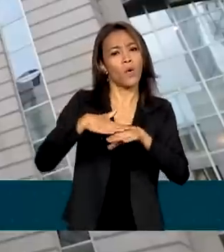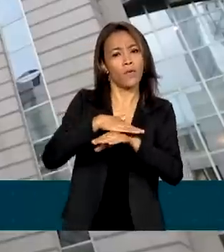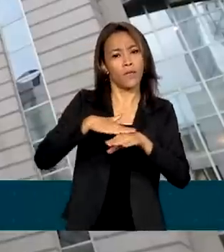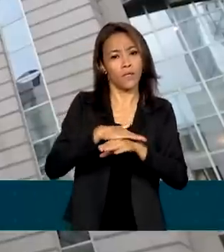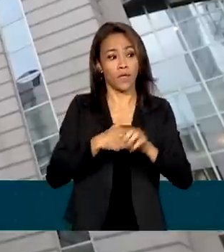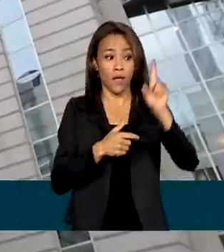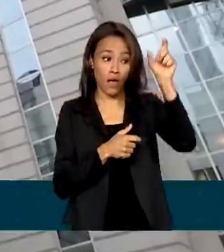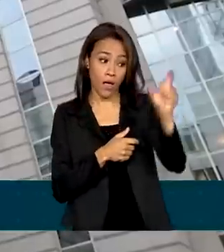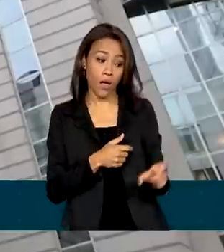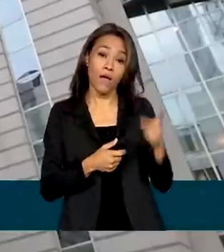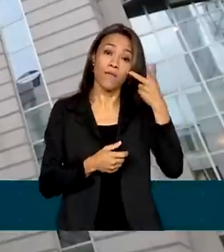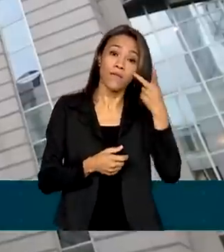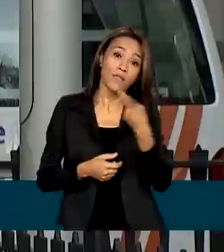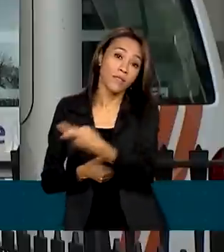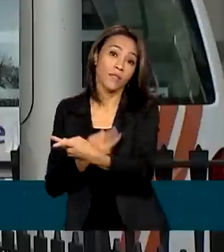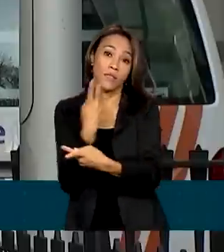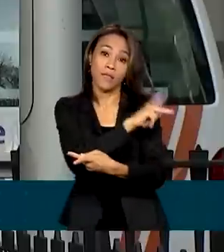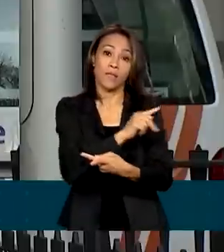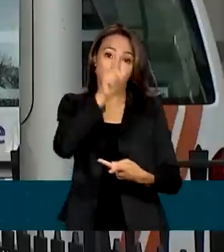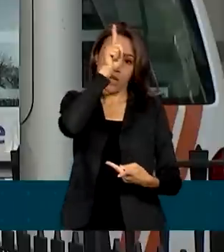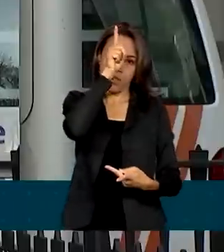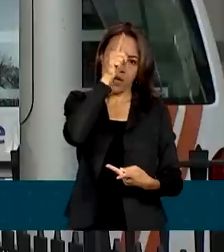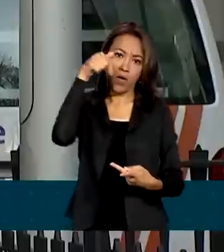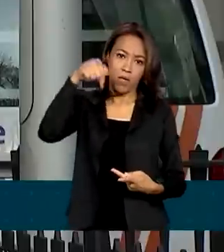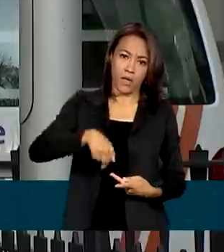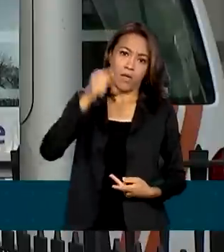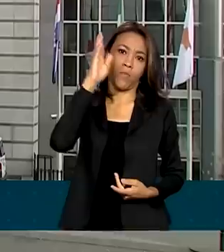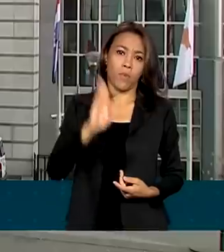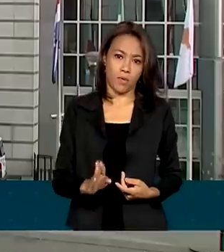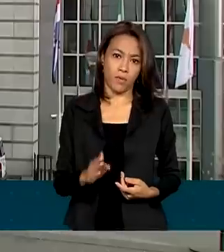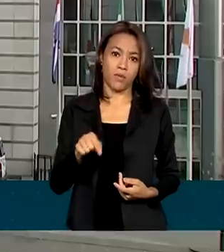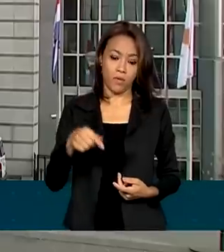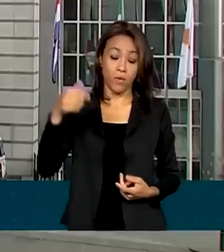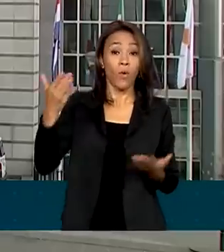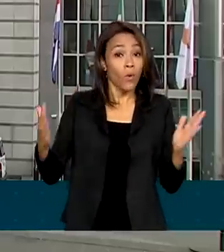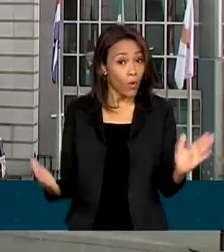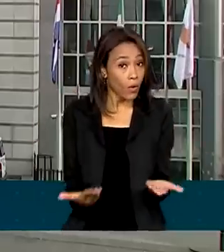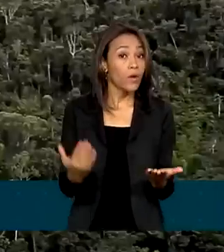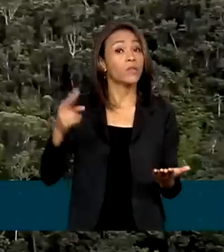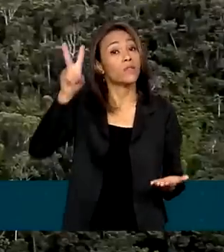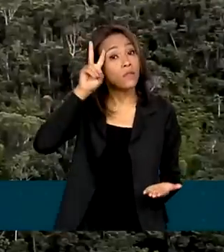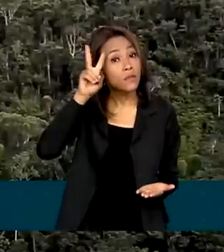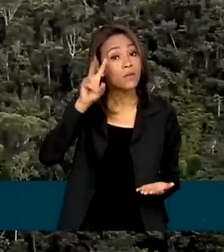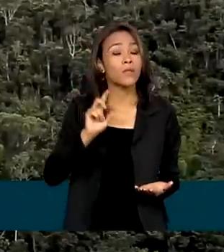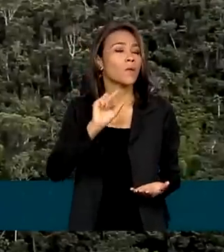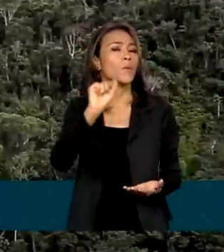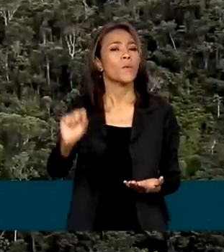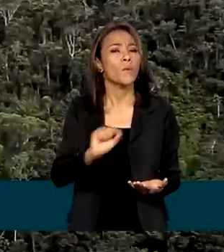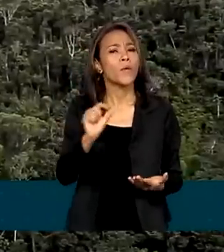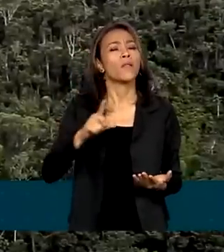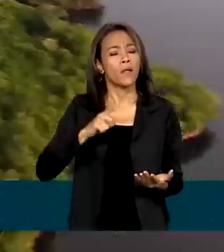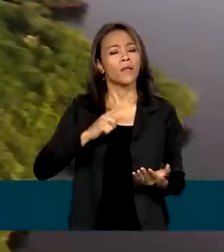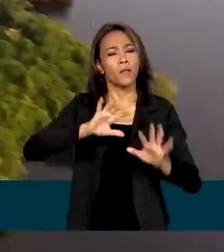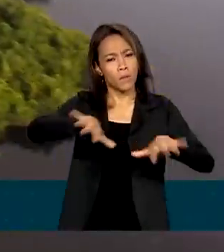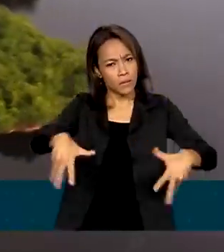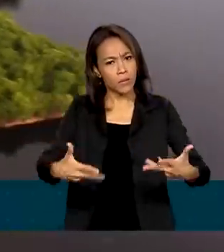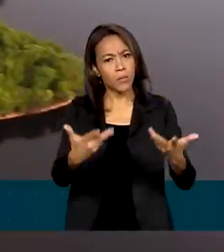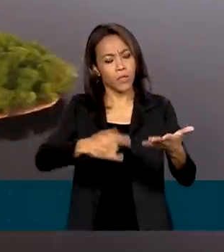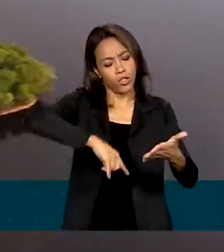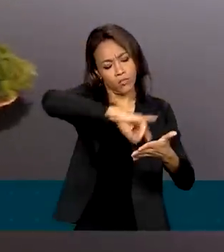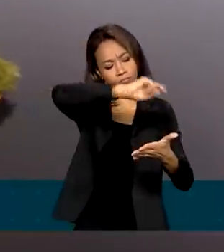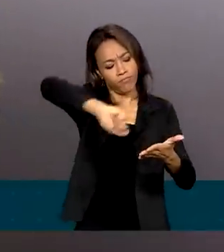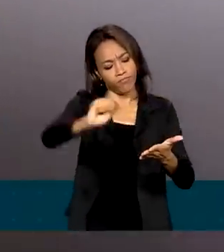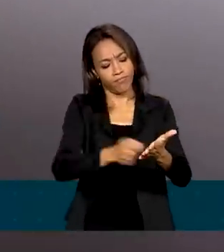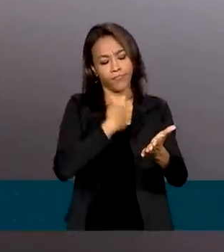visita do chanceler alemão Olaf Scholz ao Brasil nesta segunda-feira. Está prevista uma cerimônia de assinatura